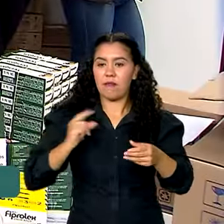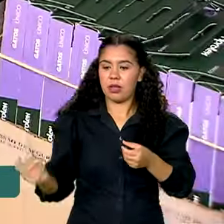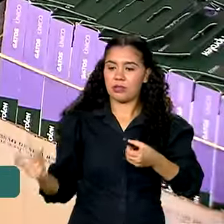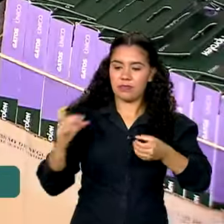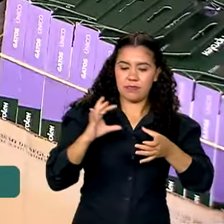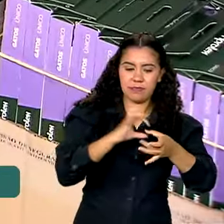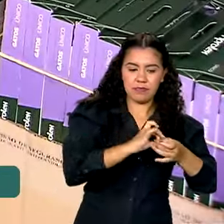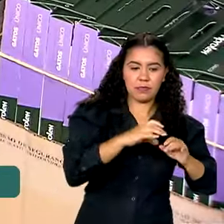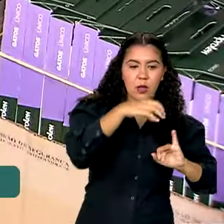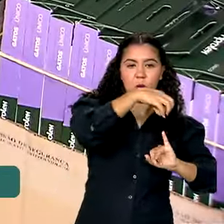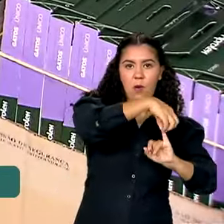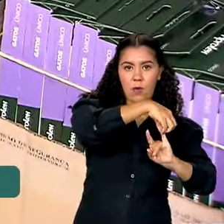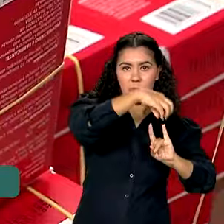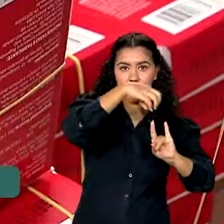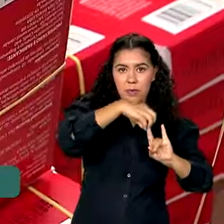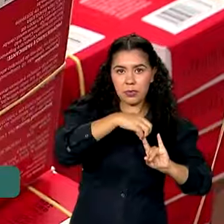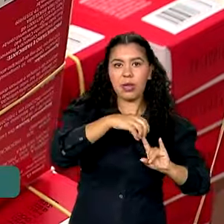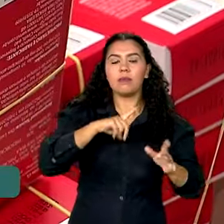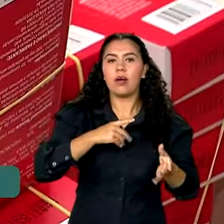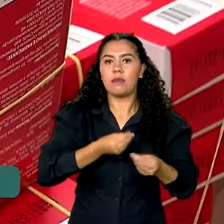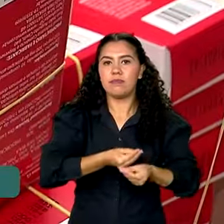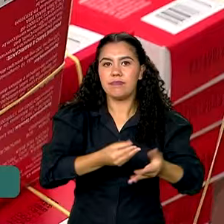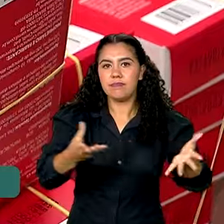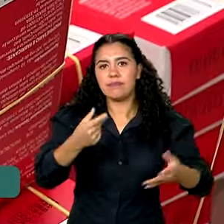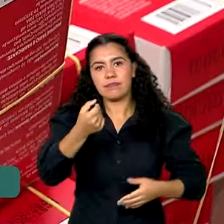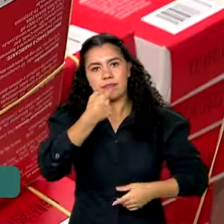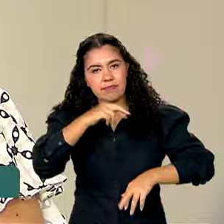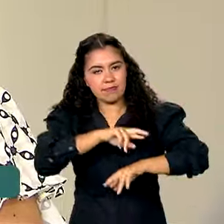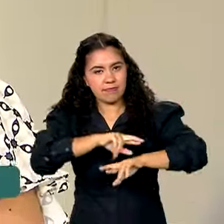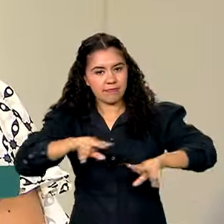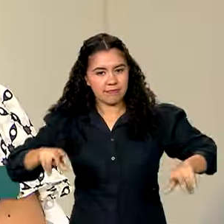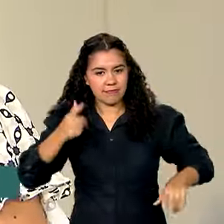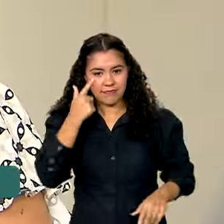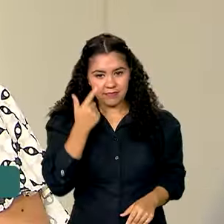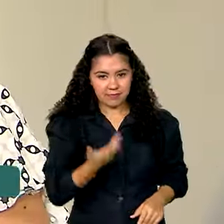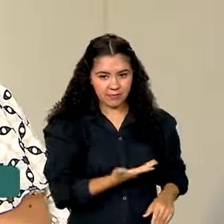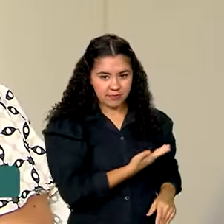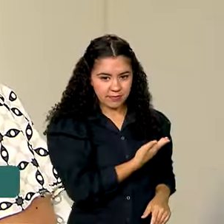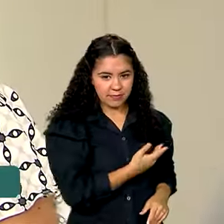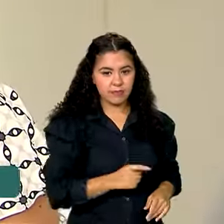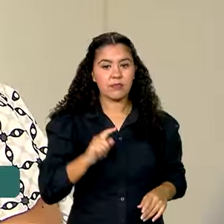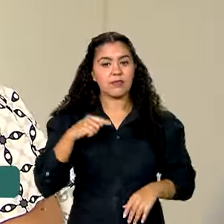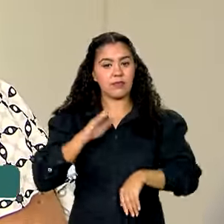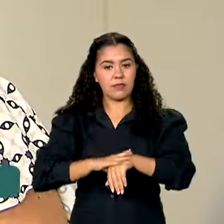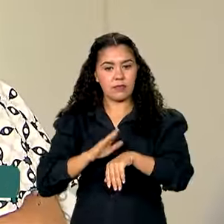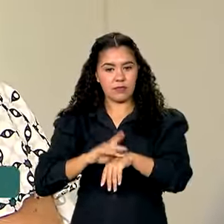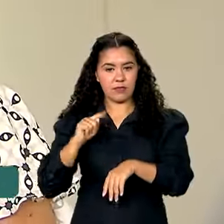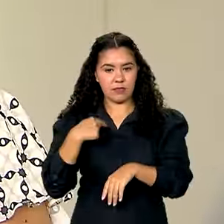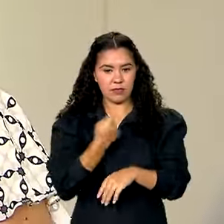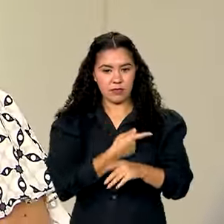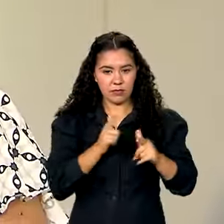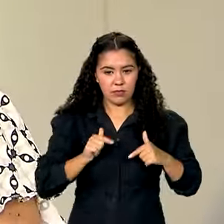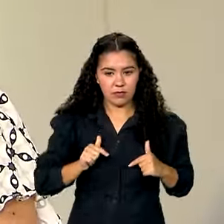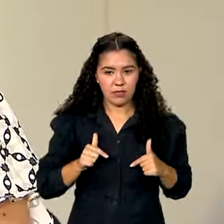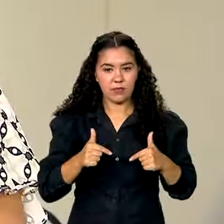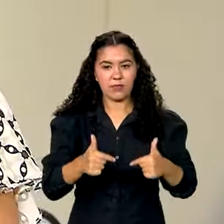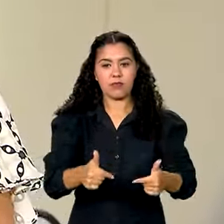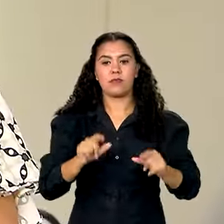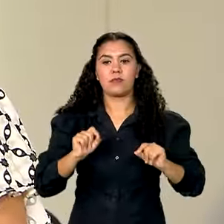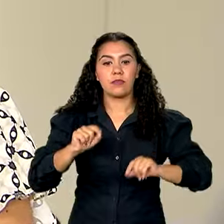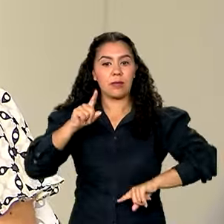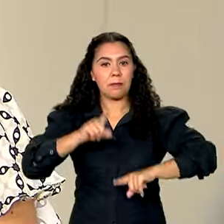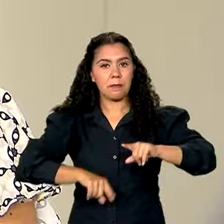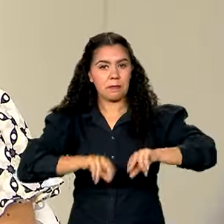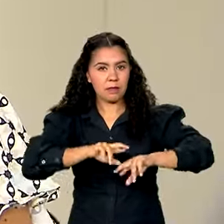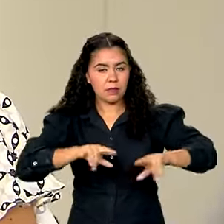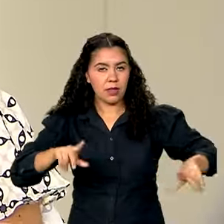de primeiro socorro veterinário aos abrigos gaúchos. Nós estamos providenciando, então, um material que dê suporte também